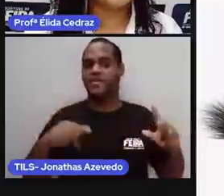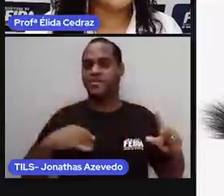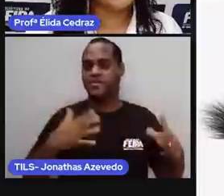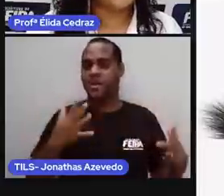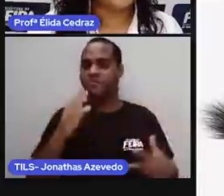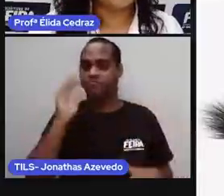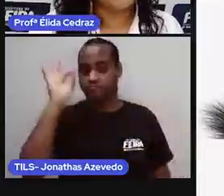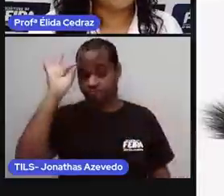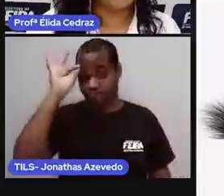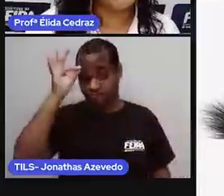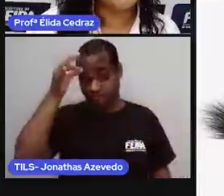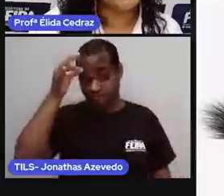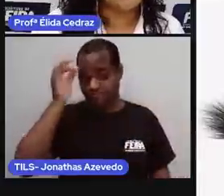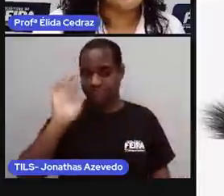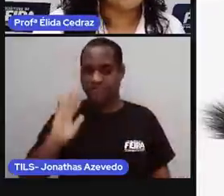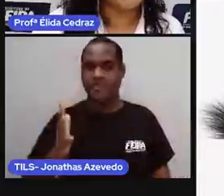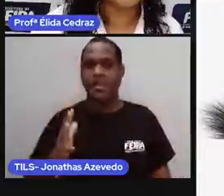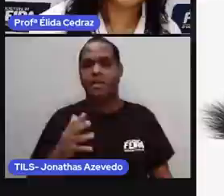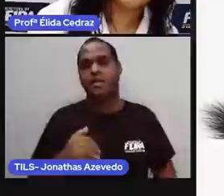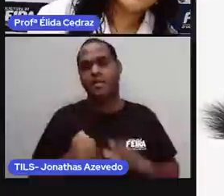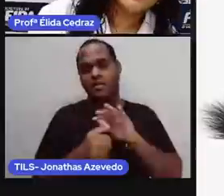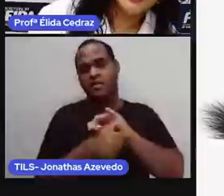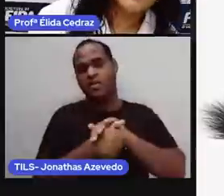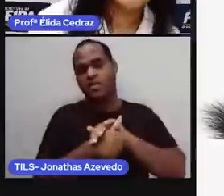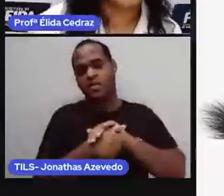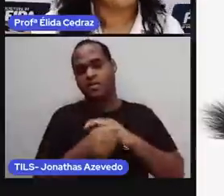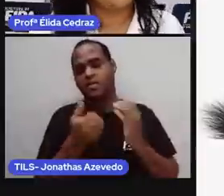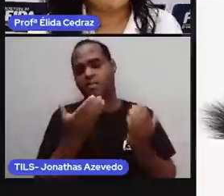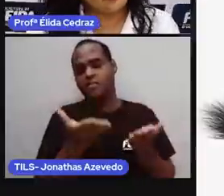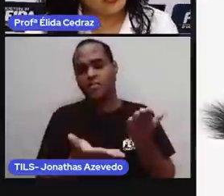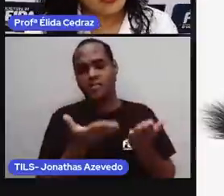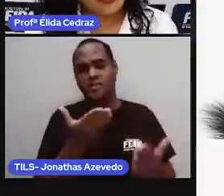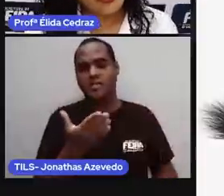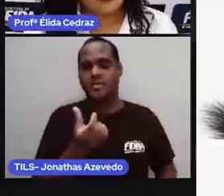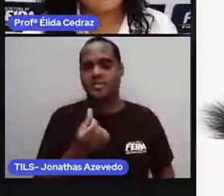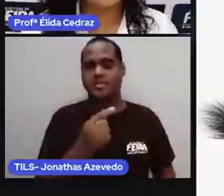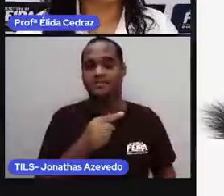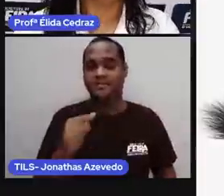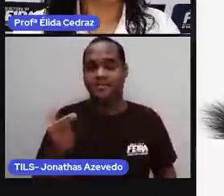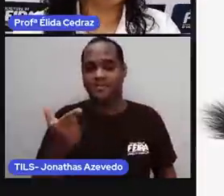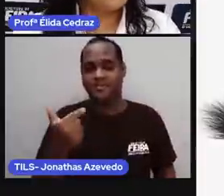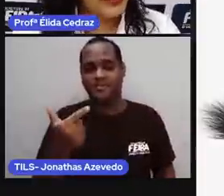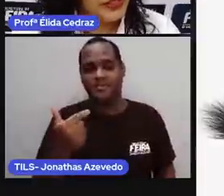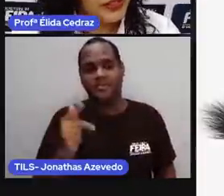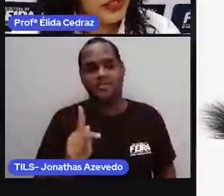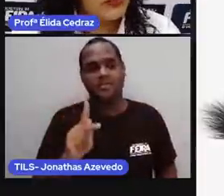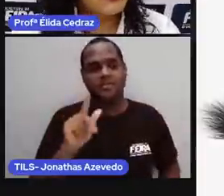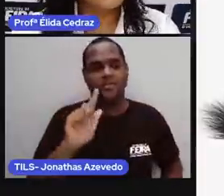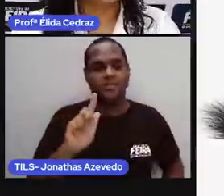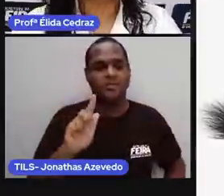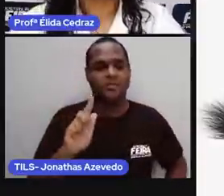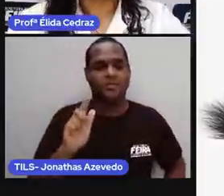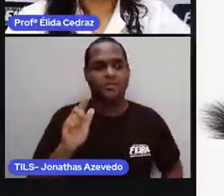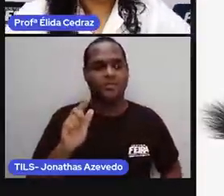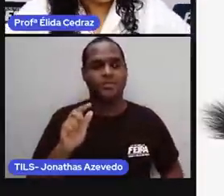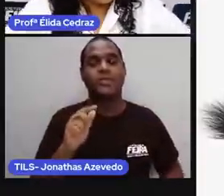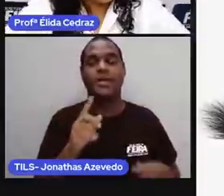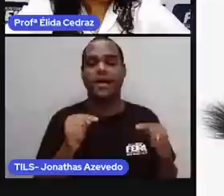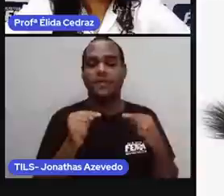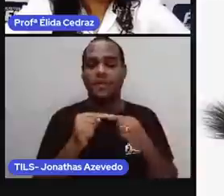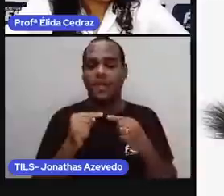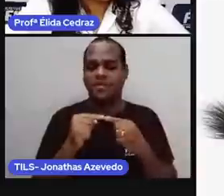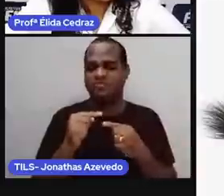A tartaruga vai pesar mais ou menos de 6 a 12 quilos. 12 quilos é uma